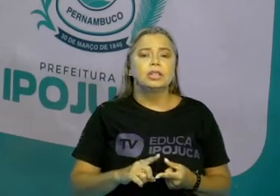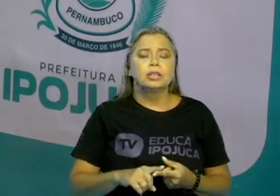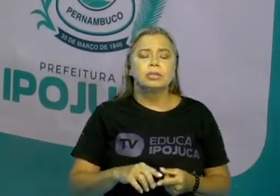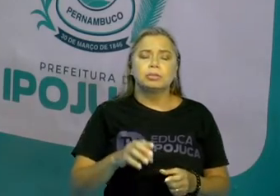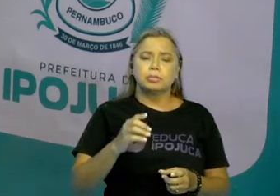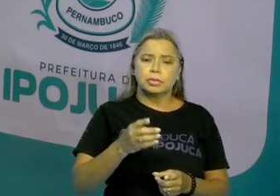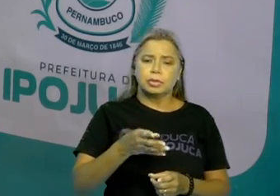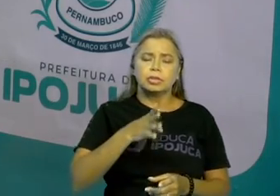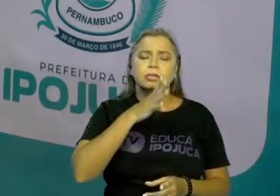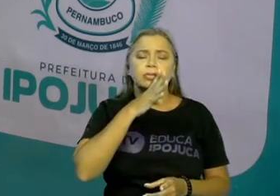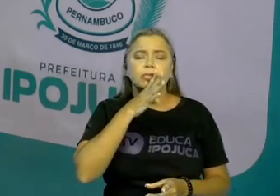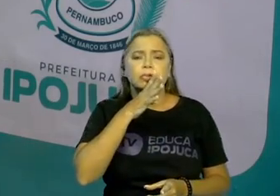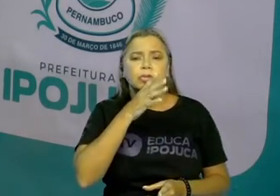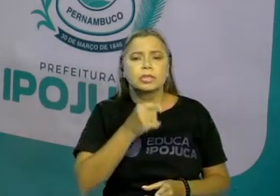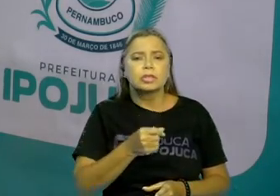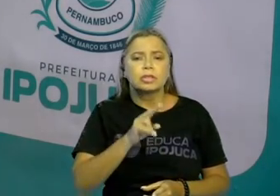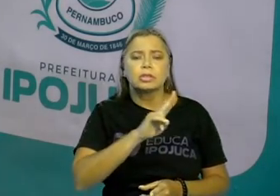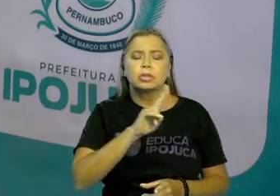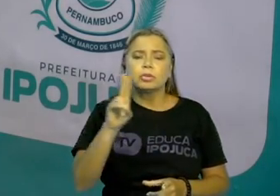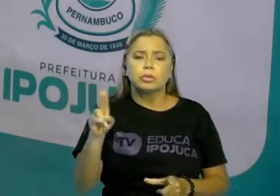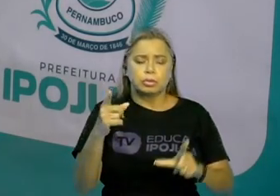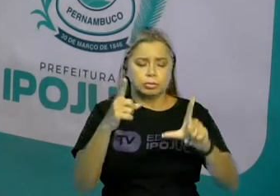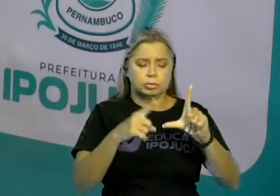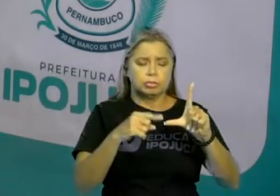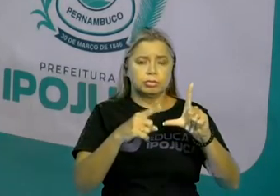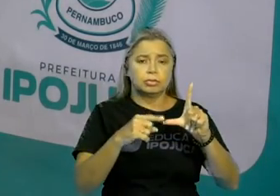importante. Portanto, A,